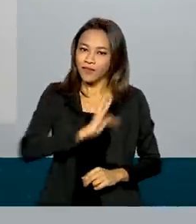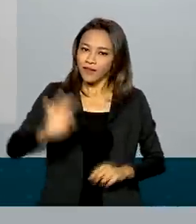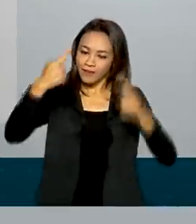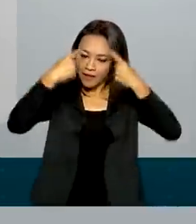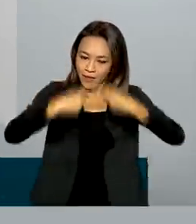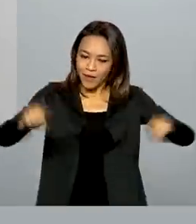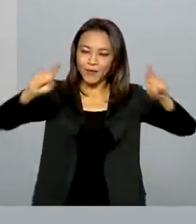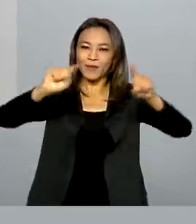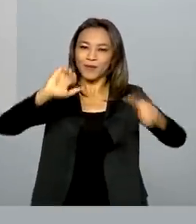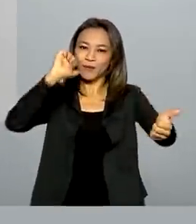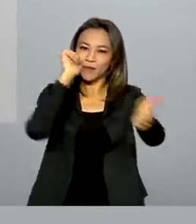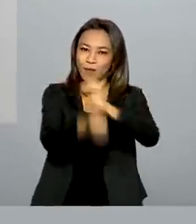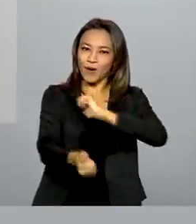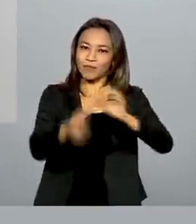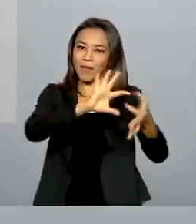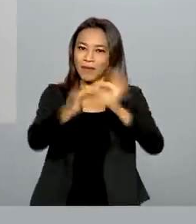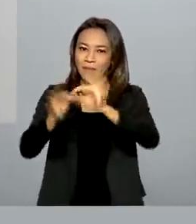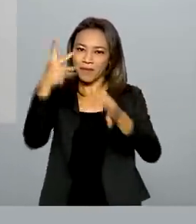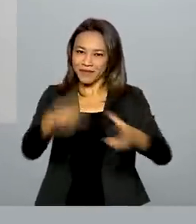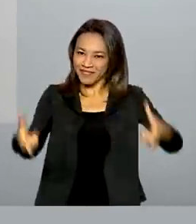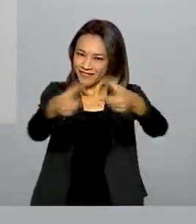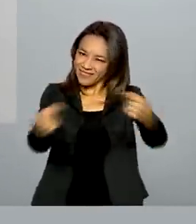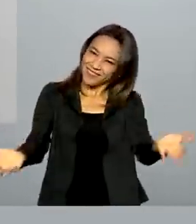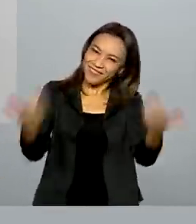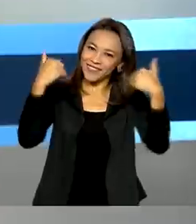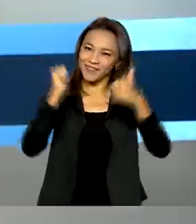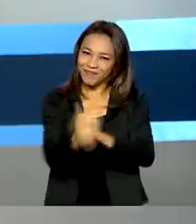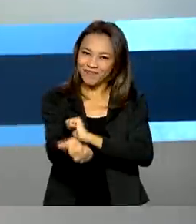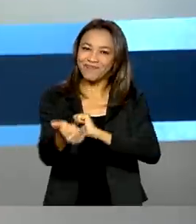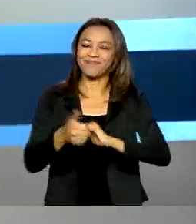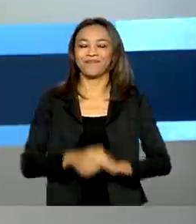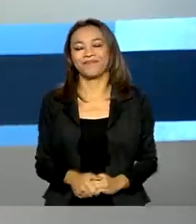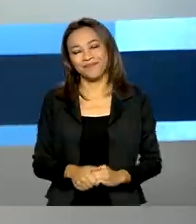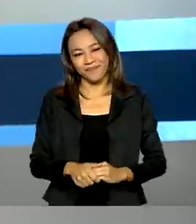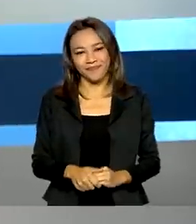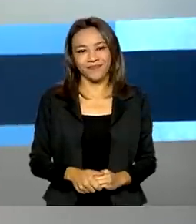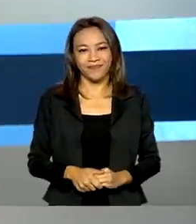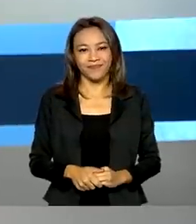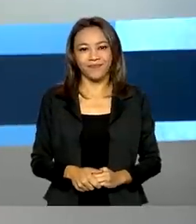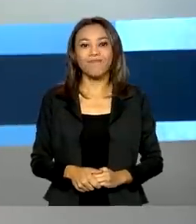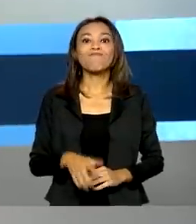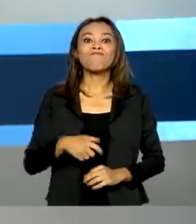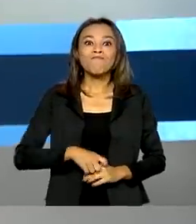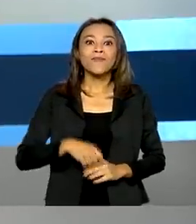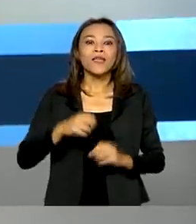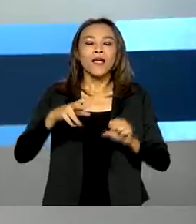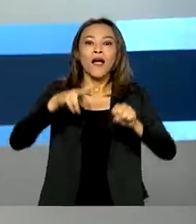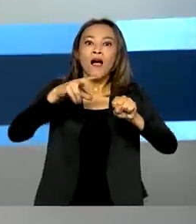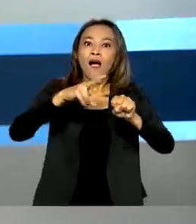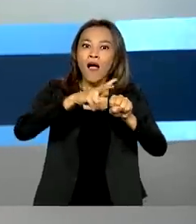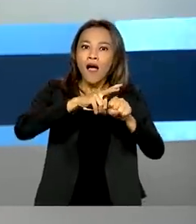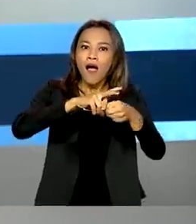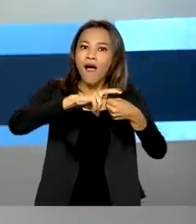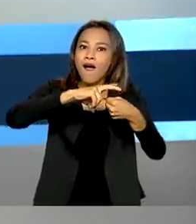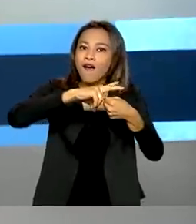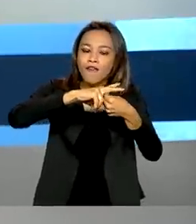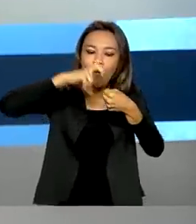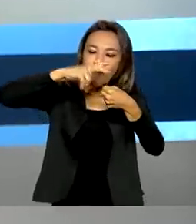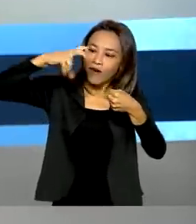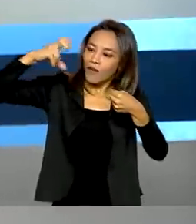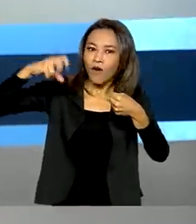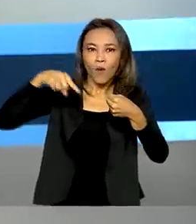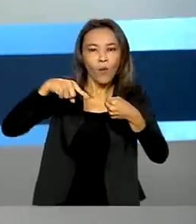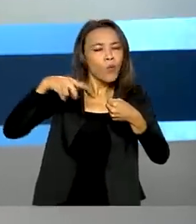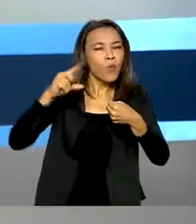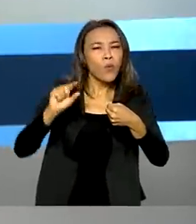das Olimpíadas de Tóquio, que vem os Jogos Olímpicos. A Voz do Brasil completa 86 anos